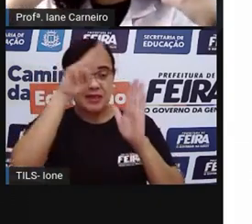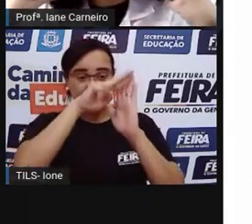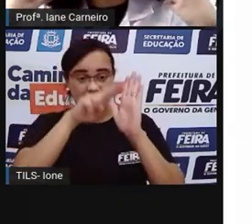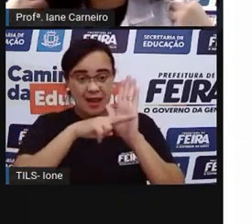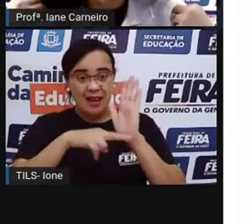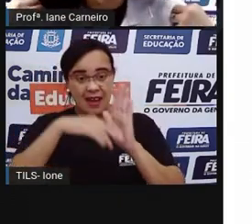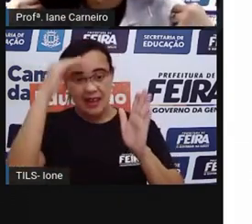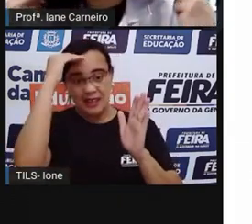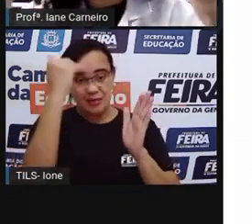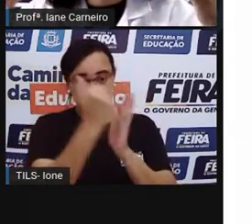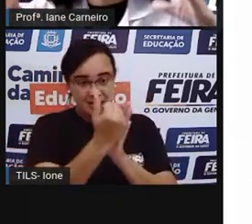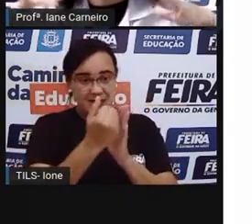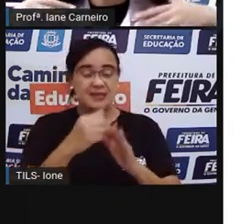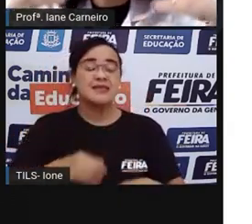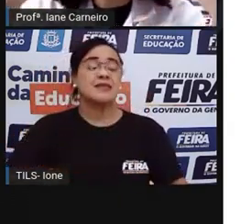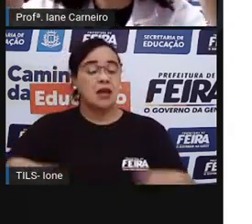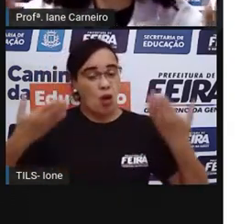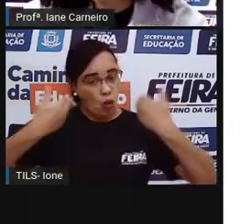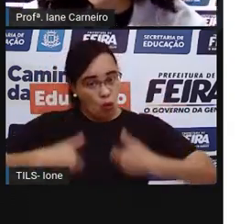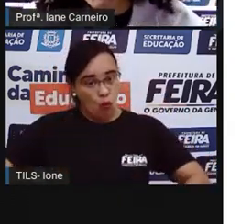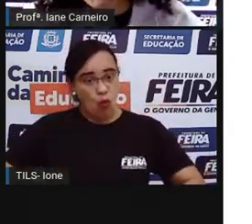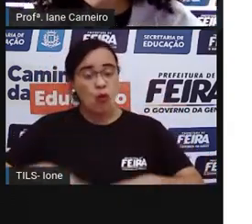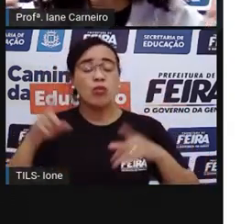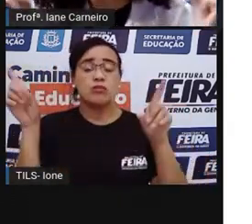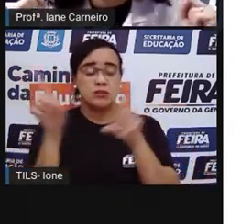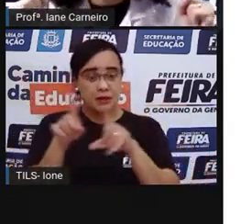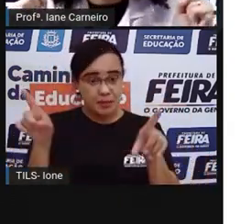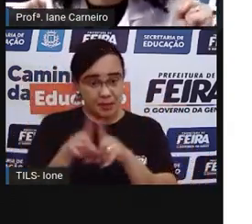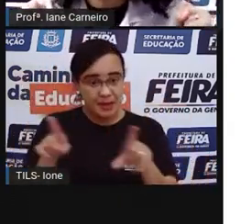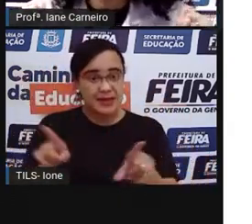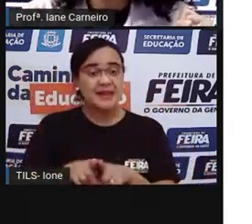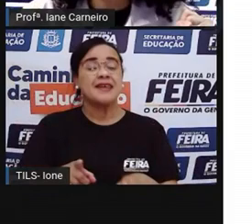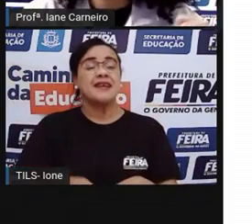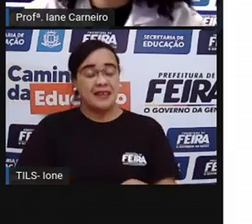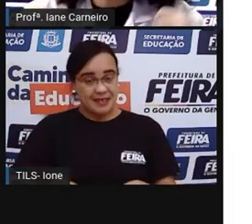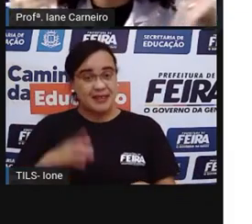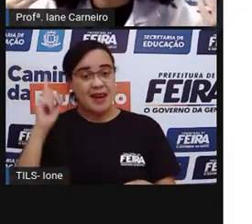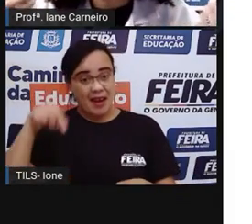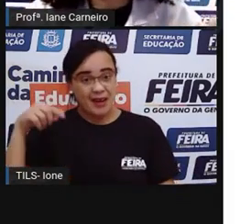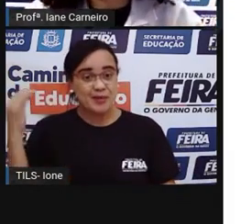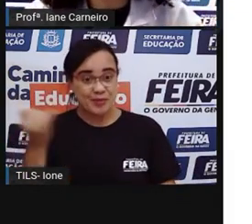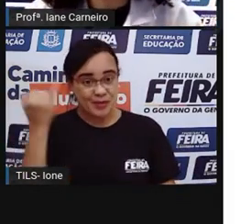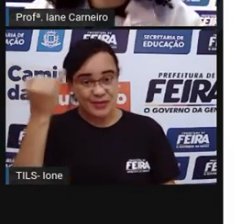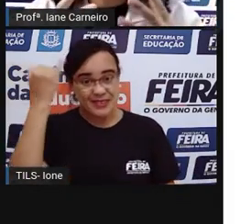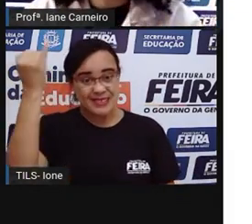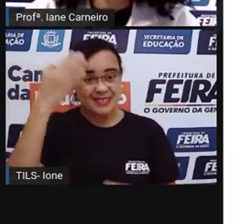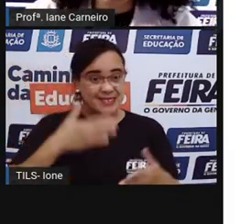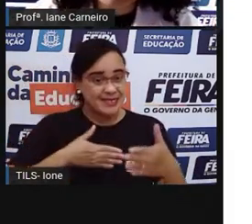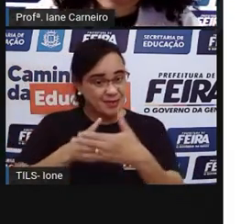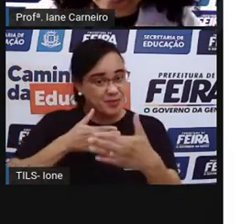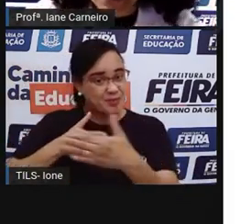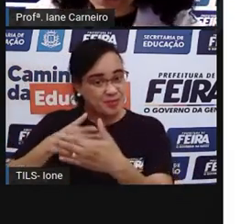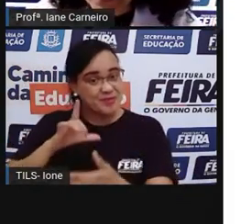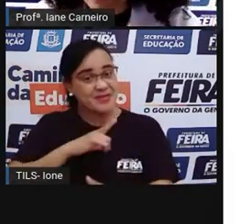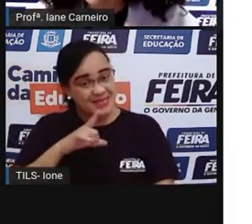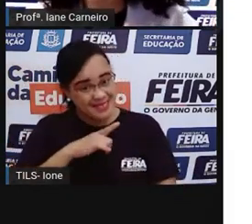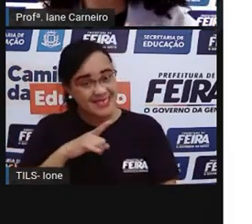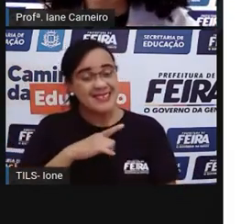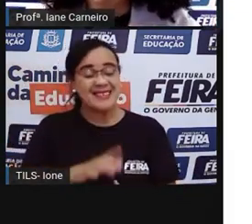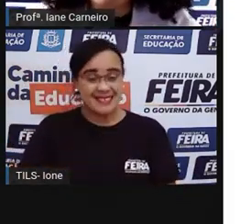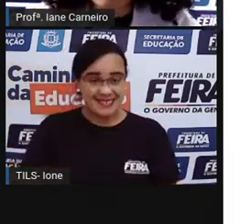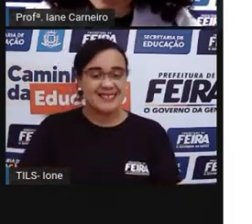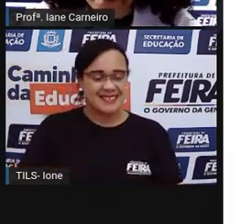limite do nosso corpo e a respeitar o limite do corpo do nosso colega, né? Então é uma brincadeira muito bacana, muito